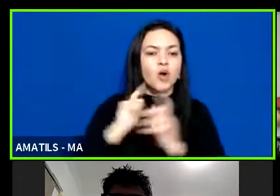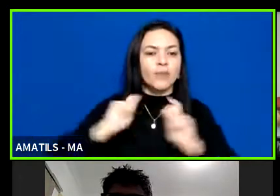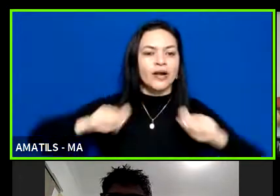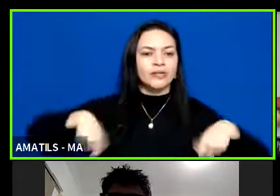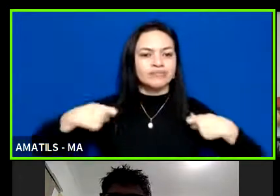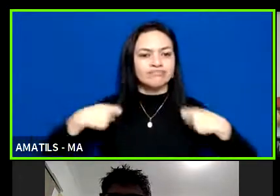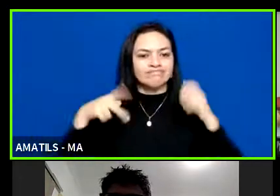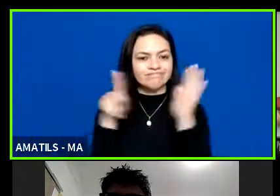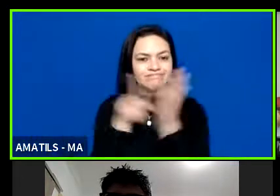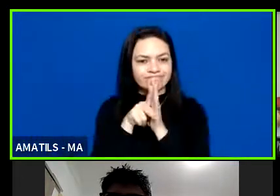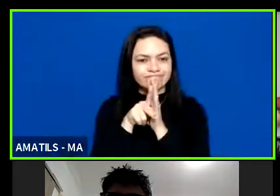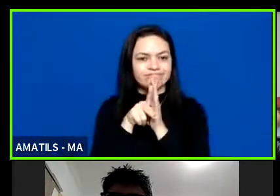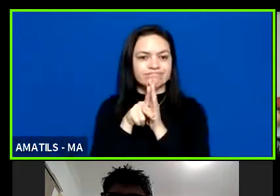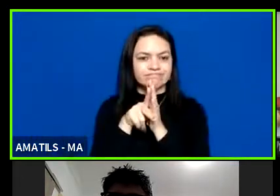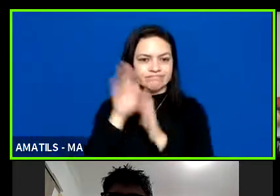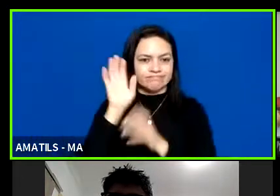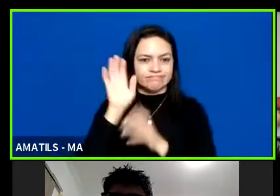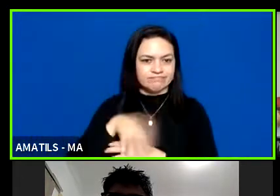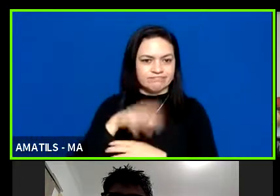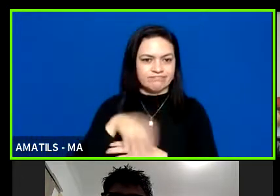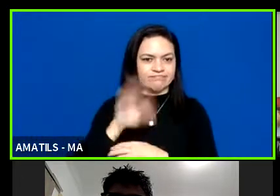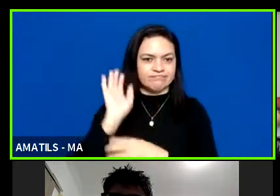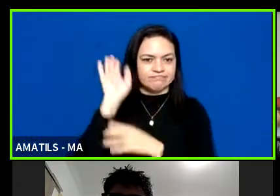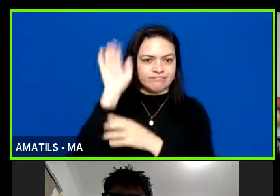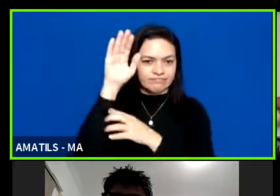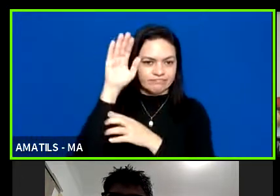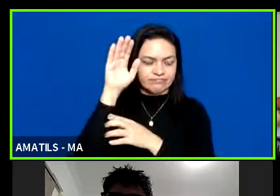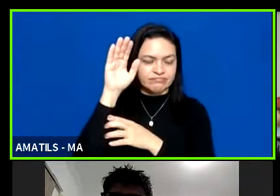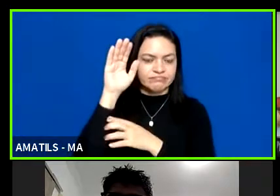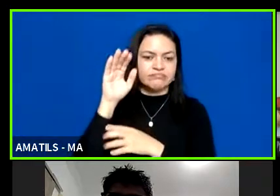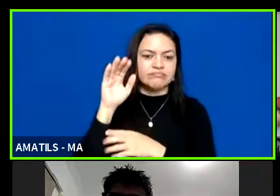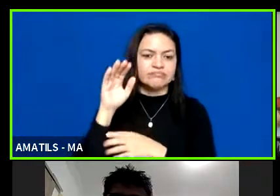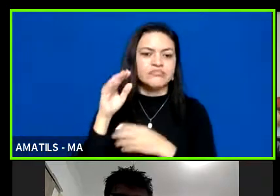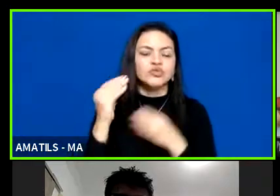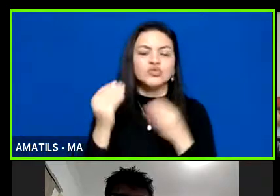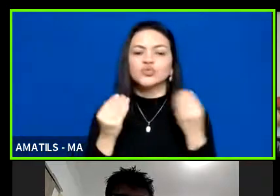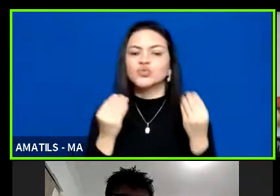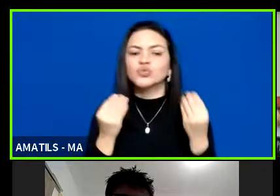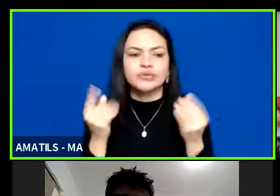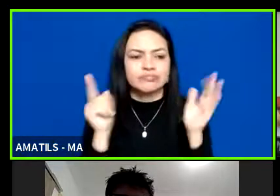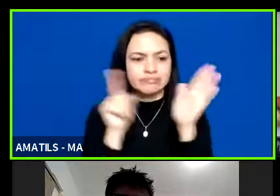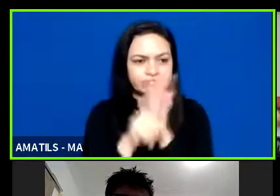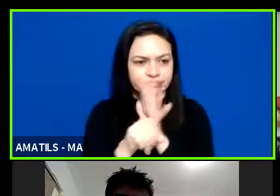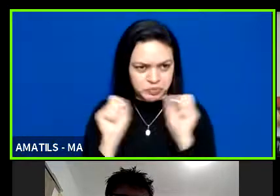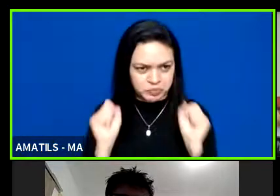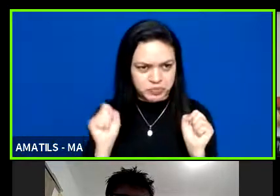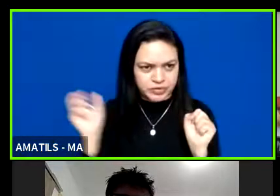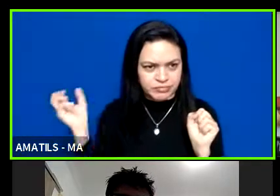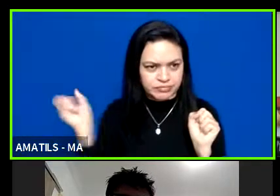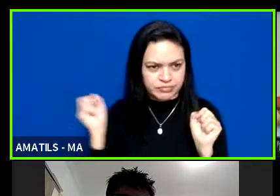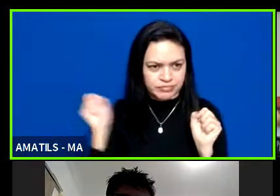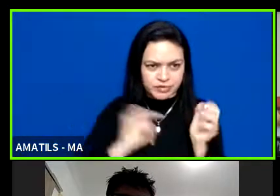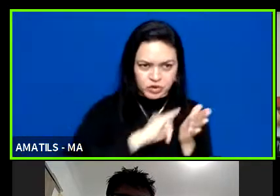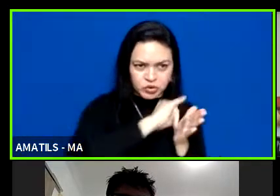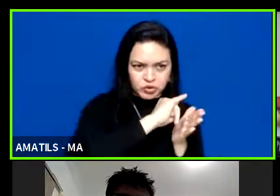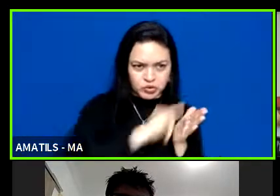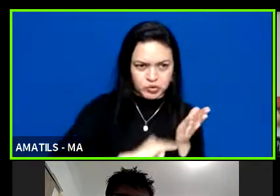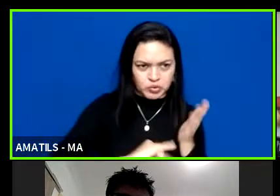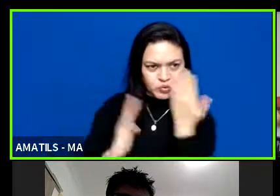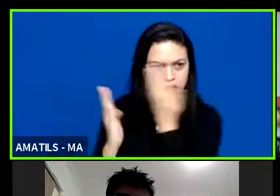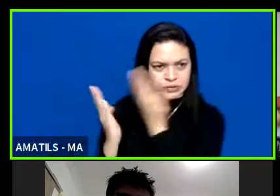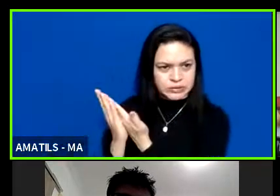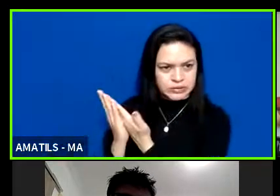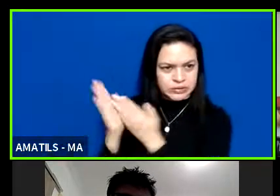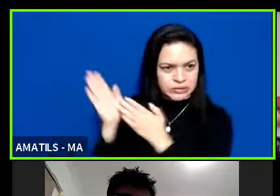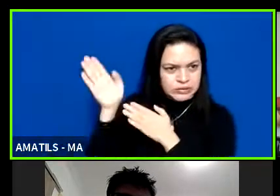basquete e aí eu queria essa pergunta se a documentação eu dirijo direto para a Secretaria